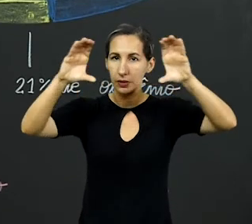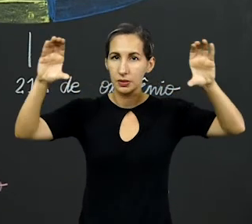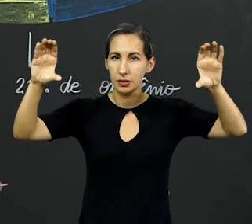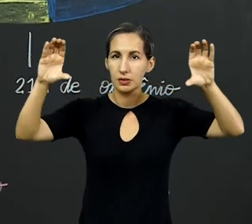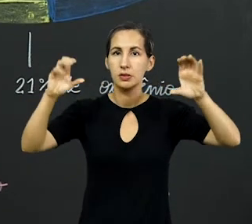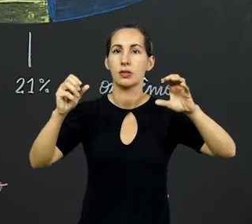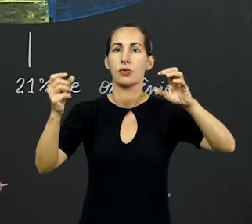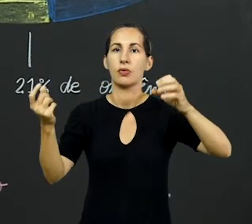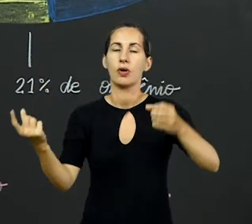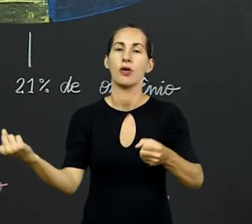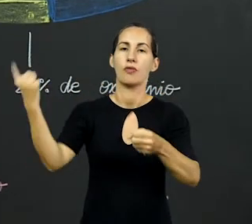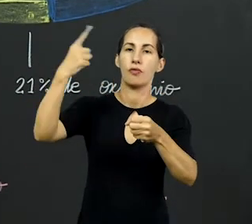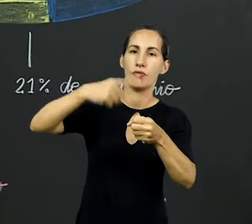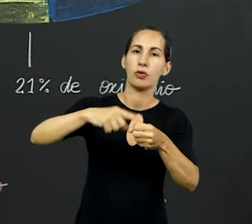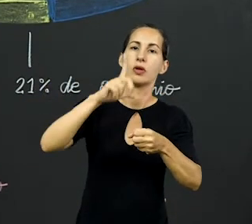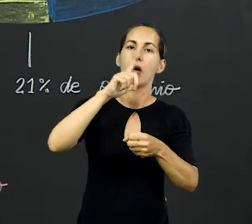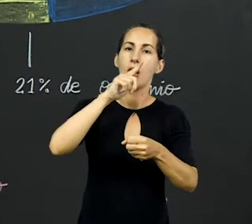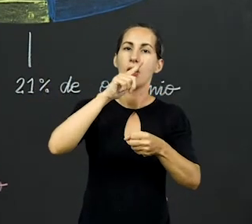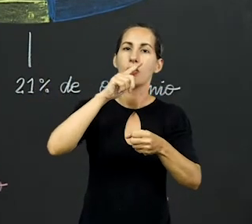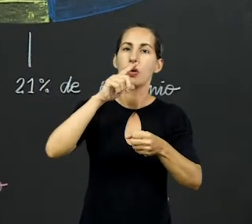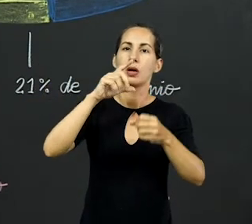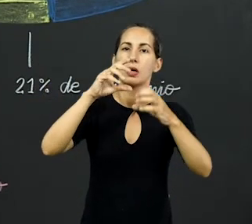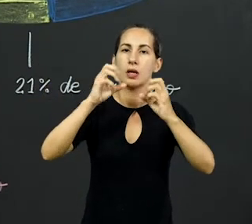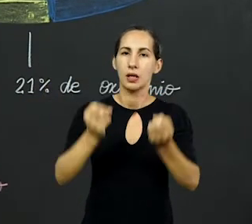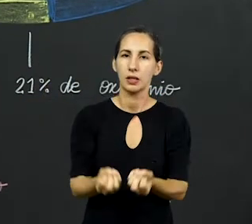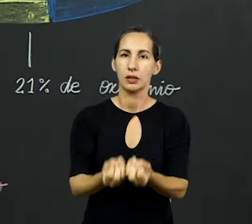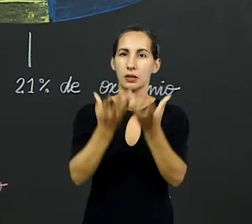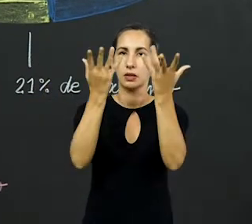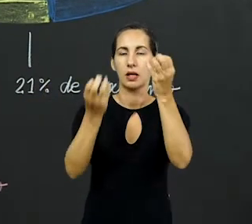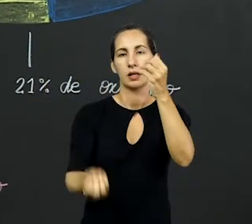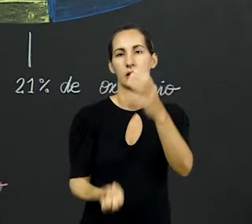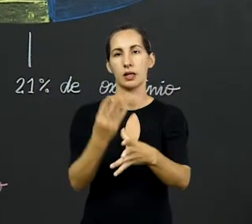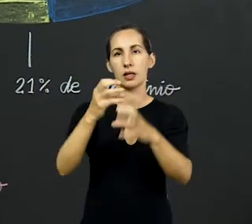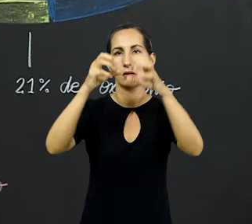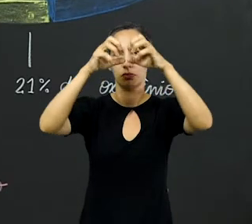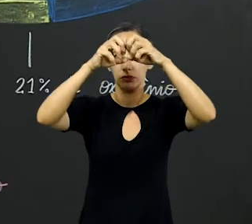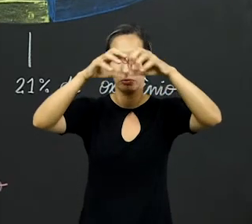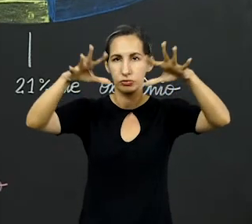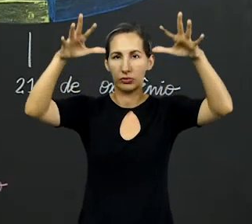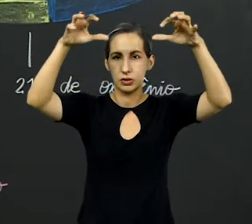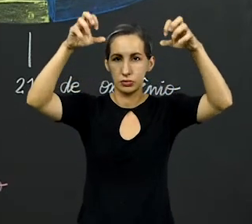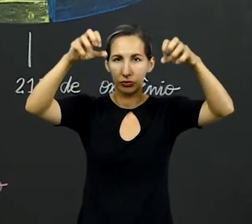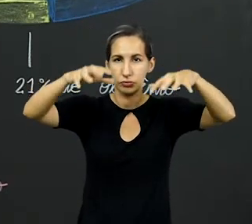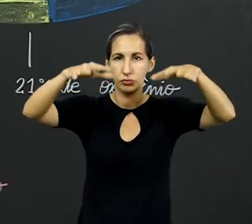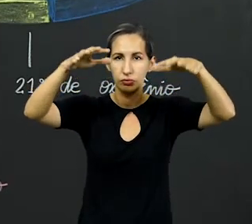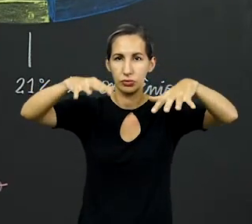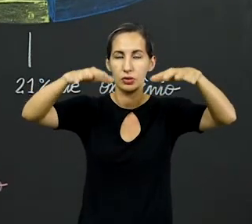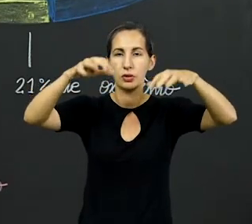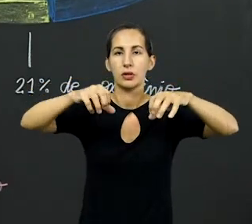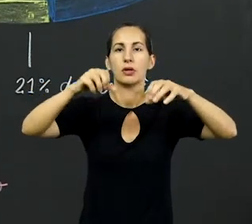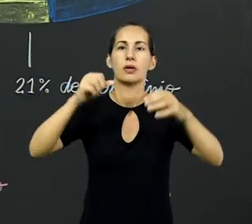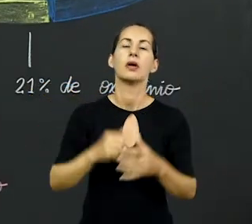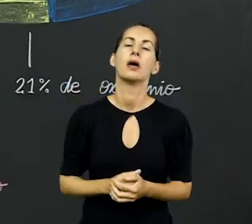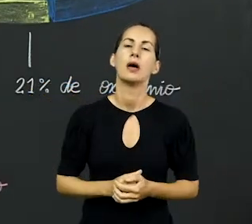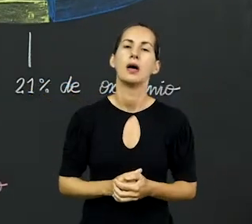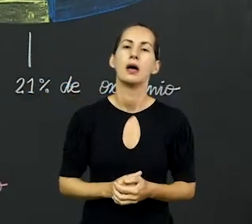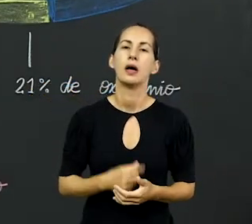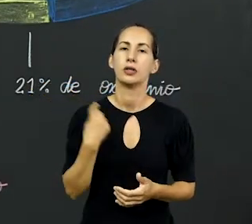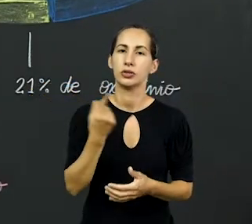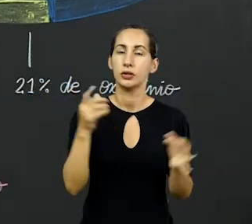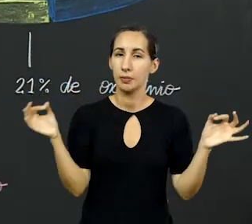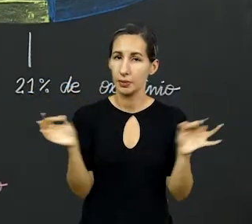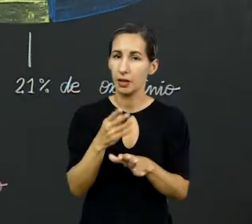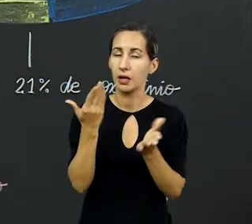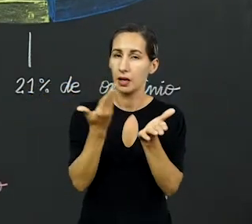Esse vapor volta a virar líquido e forma nuvem. Nuvens carregadas, chove, precipitação. Ah, legal. E para a gente